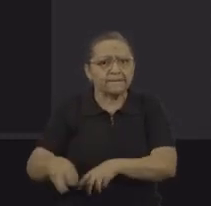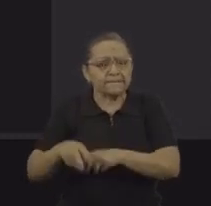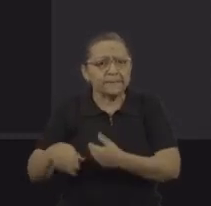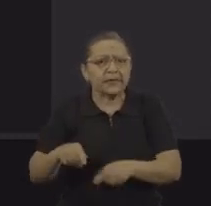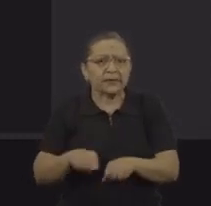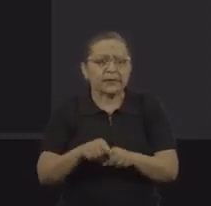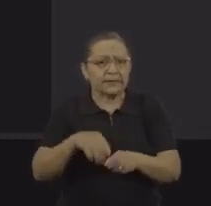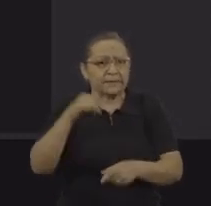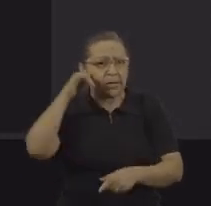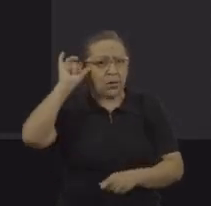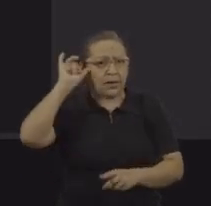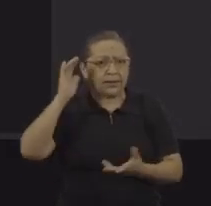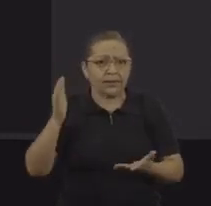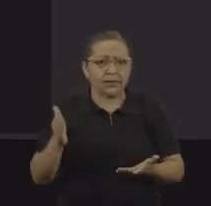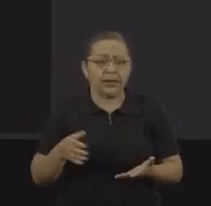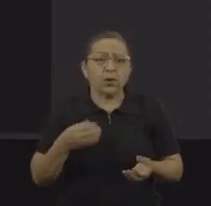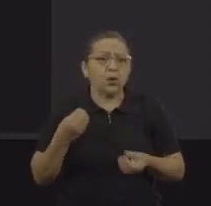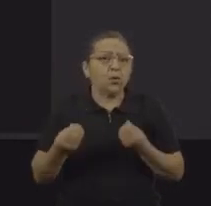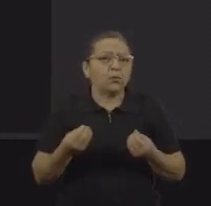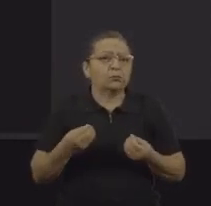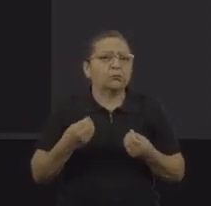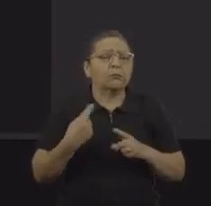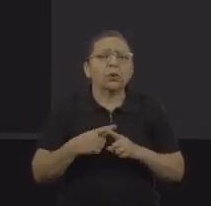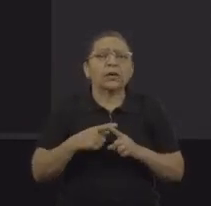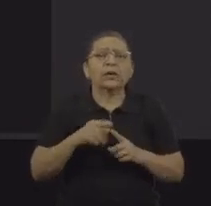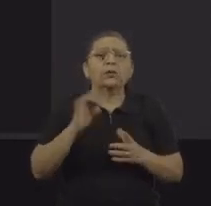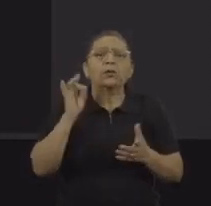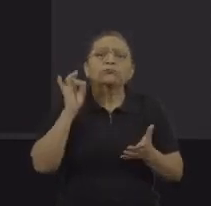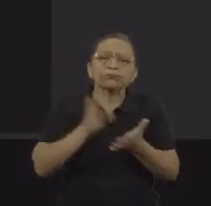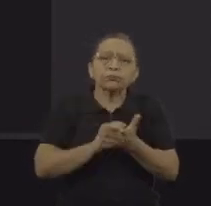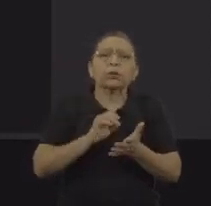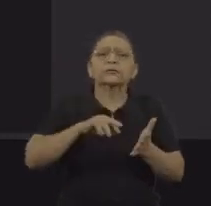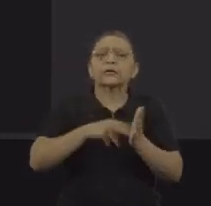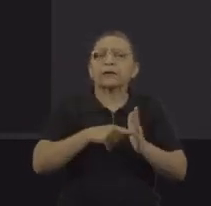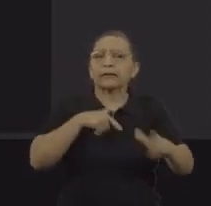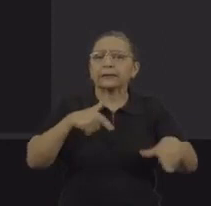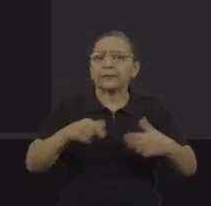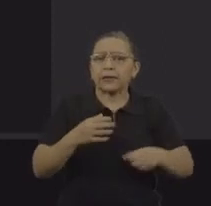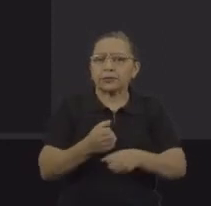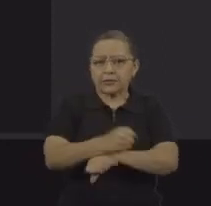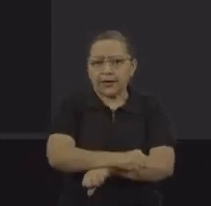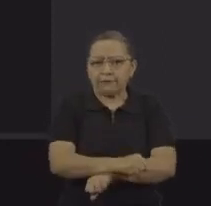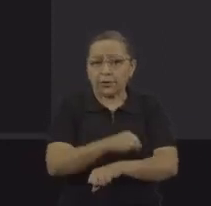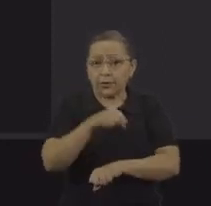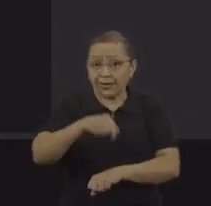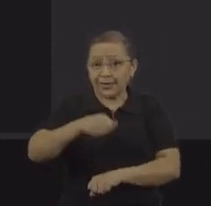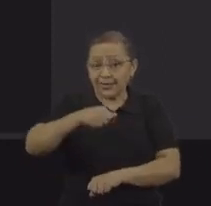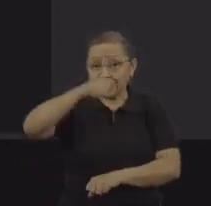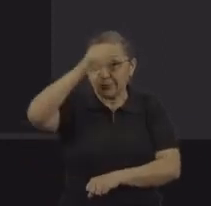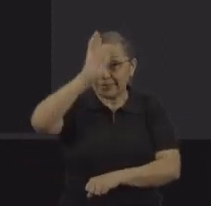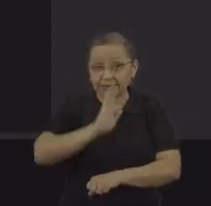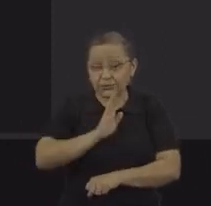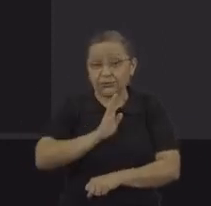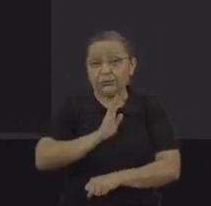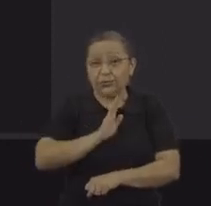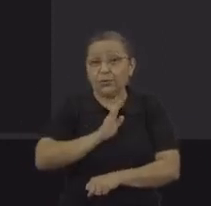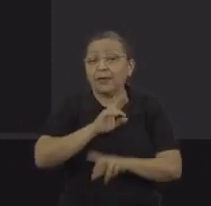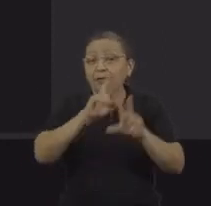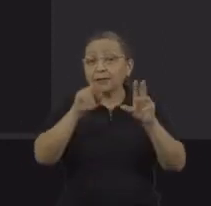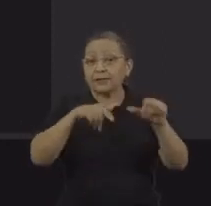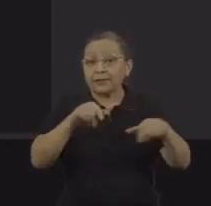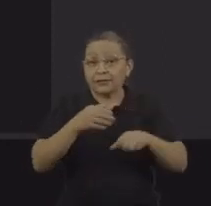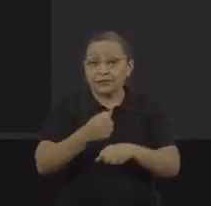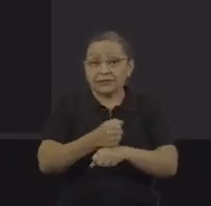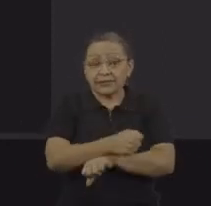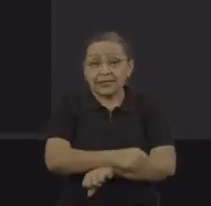Bom, mas o que a gente está falando? O que de fato é trabalho escravo? No Brasil, a definição, o entendimento sobre trabalho escravo, ele está